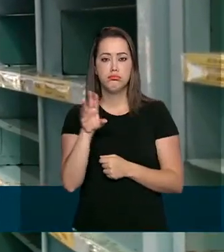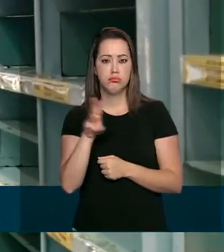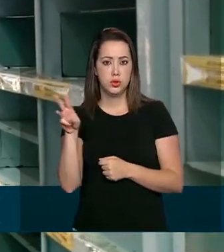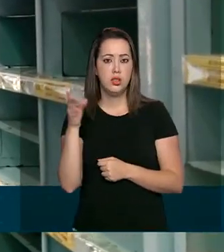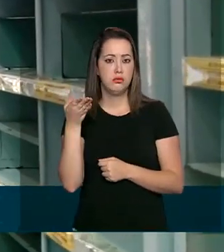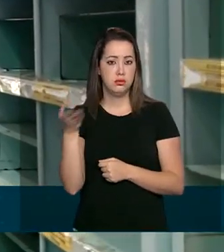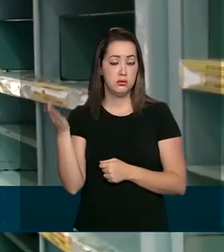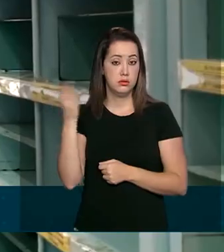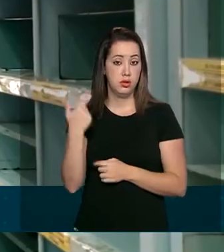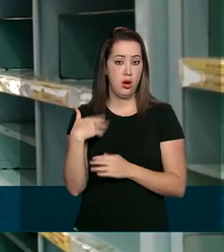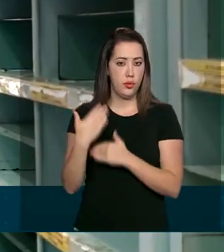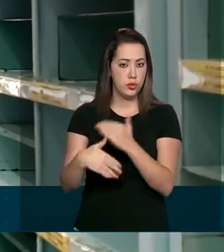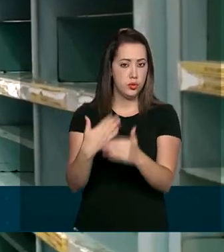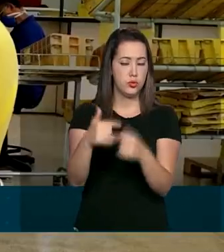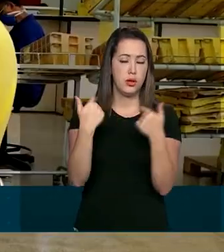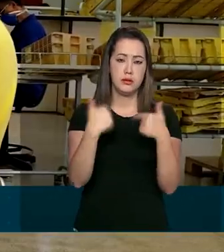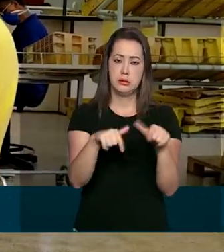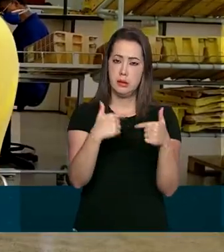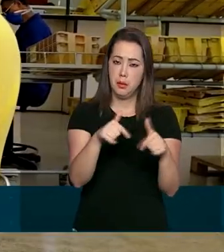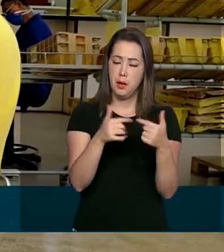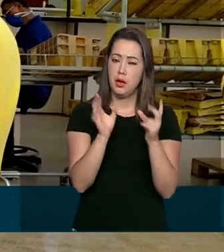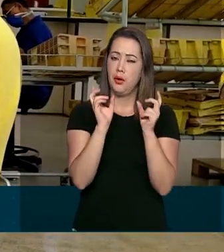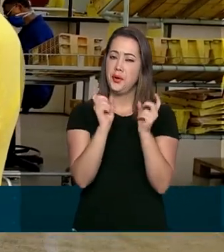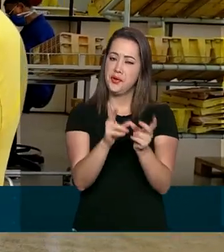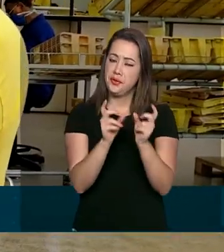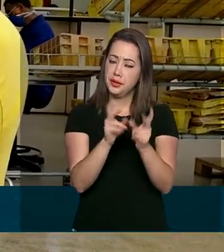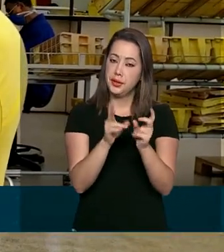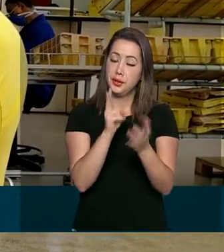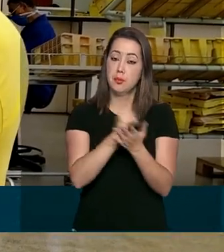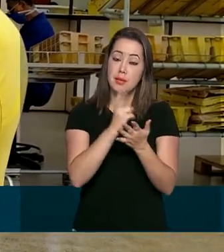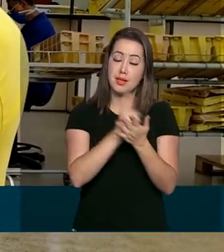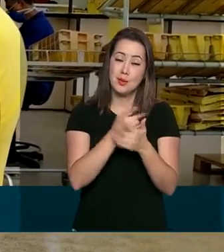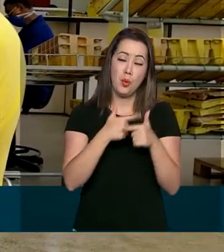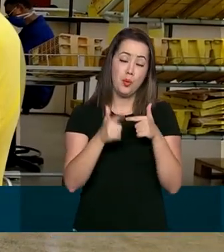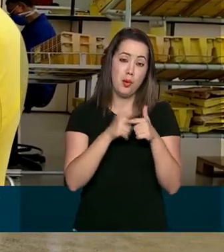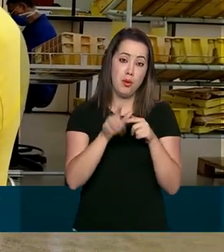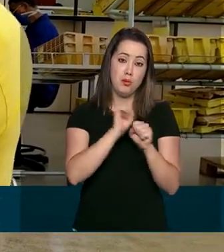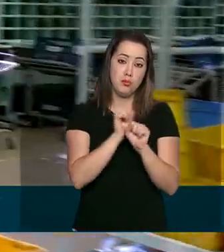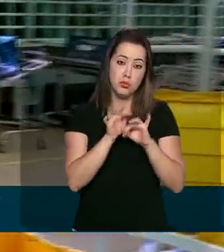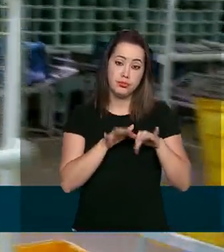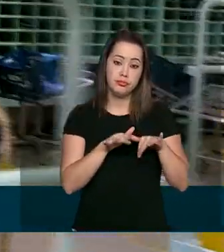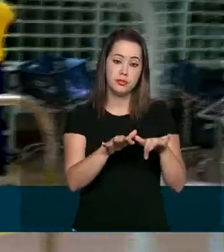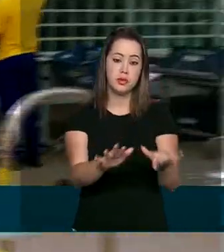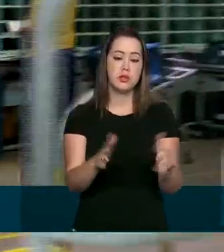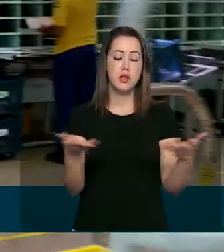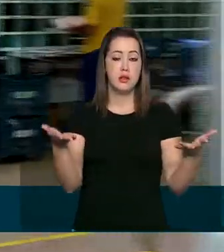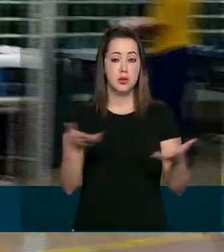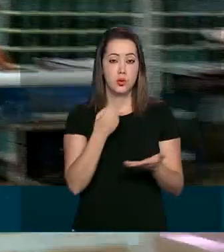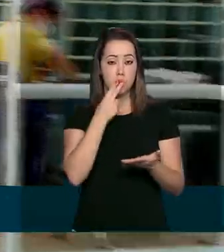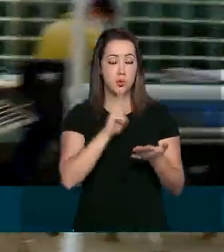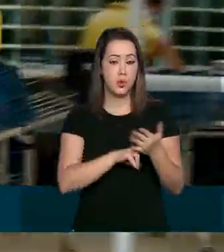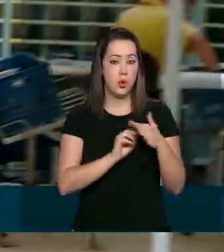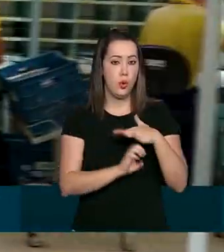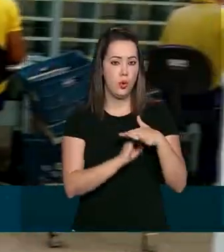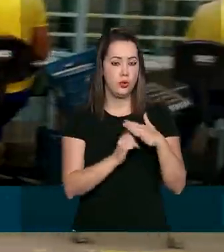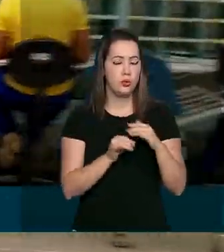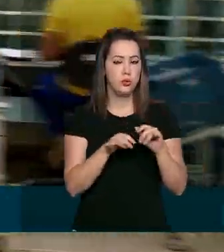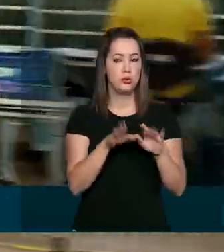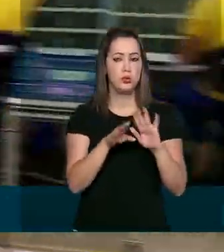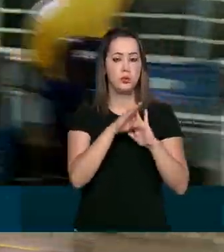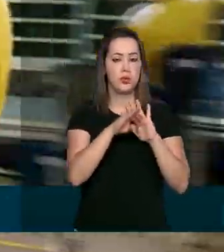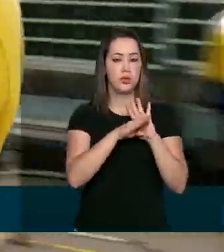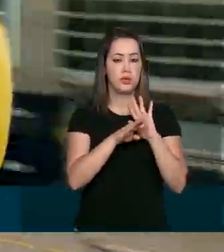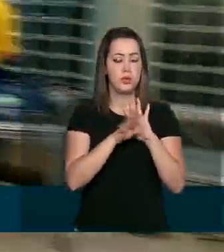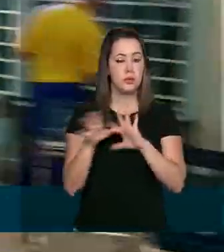a se manterem firmes no mercado. Mesmo em meio à pandemia do coronavírus, os Correios lançaram o programa